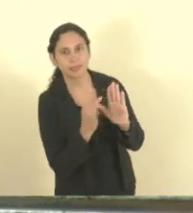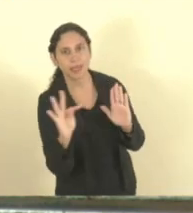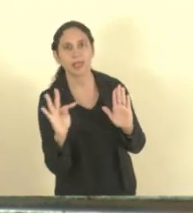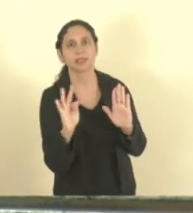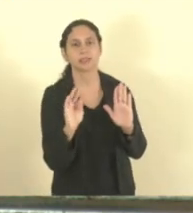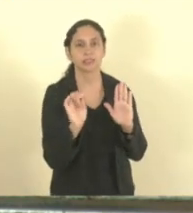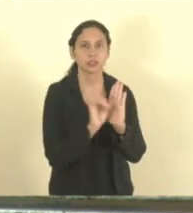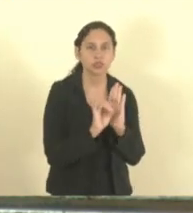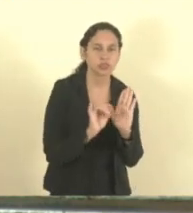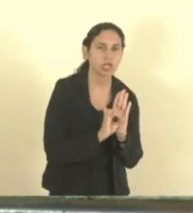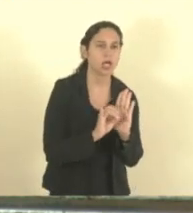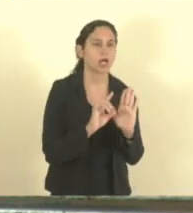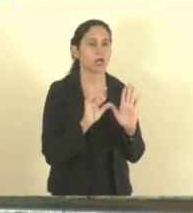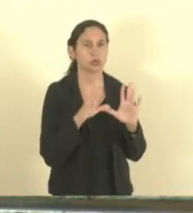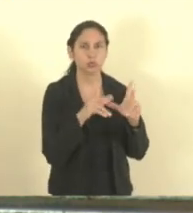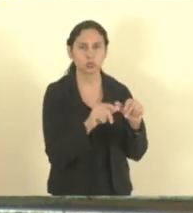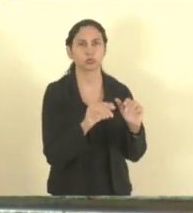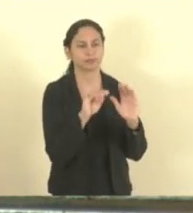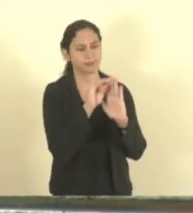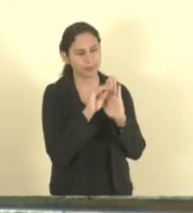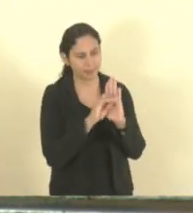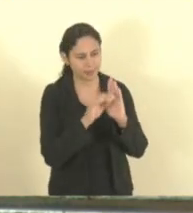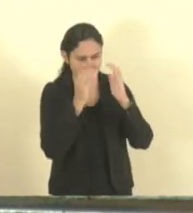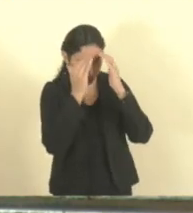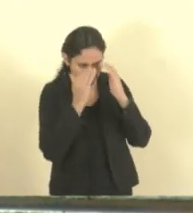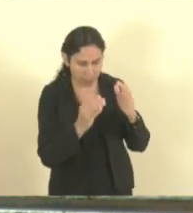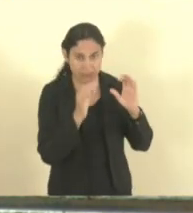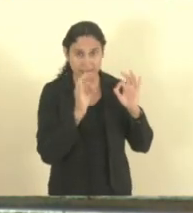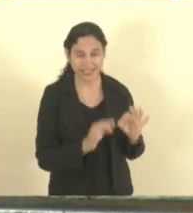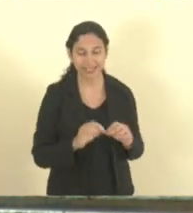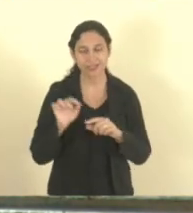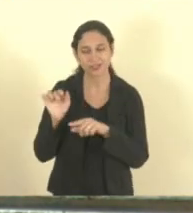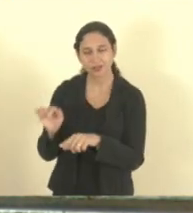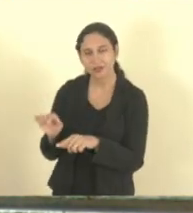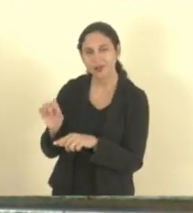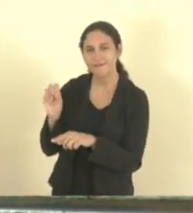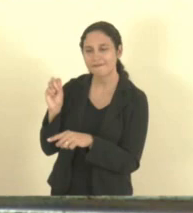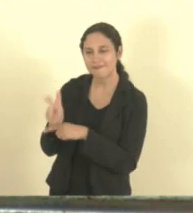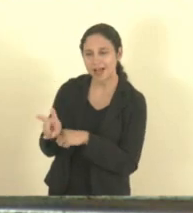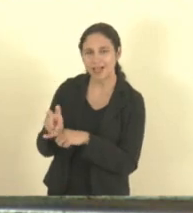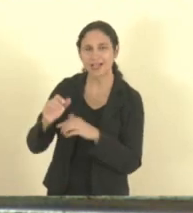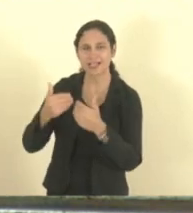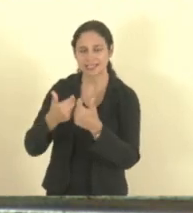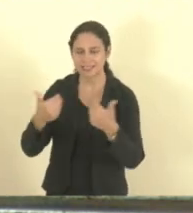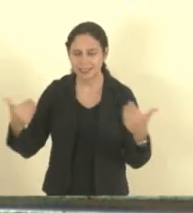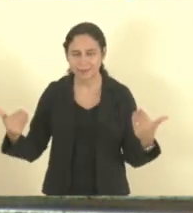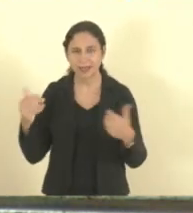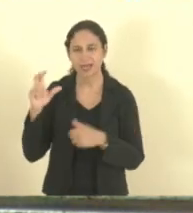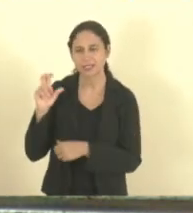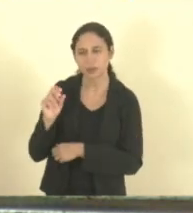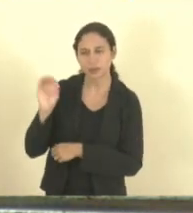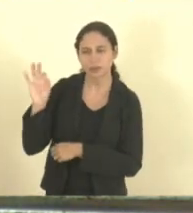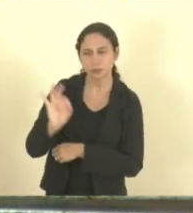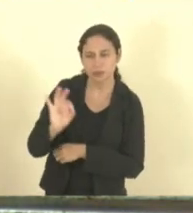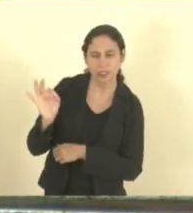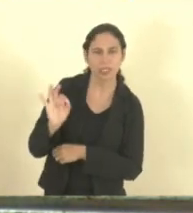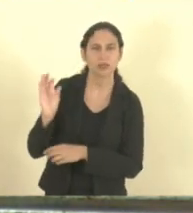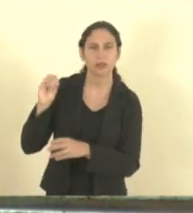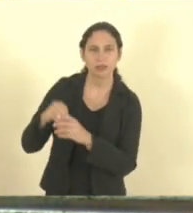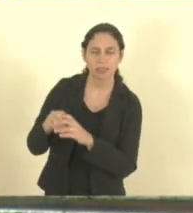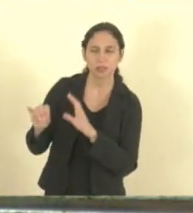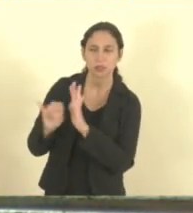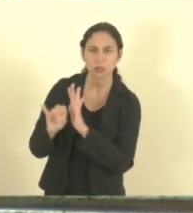editais. A gente não pode ficar fazendo reserva de mercado para quem quer que seja nos editais